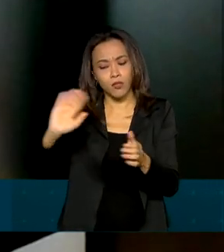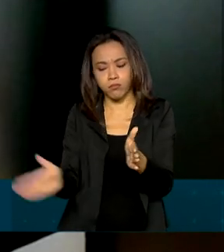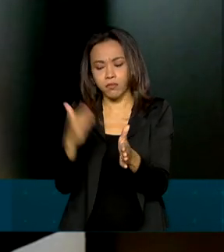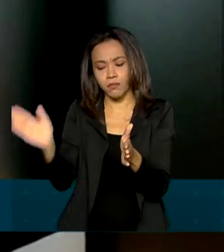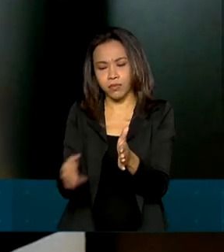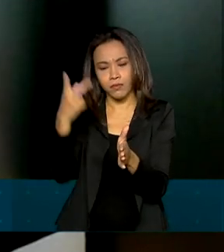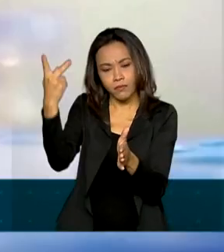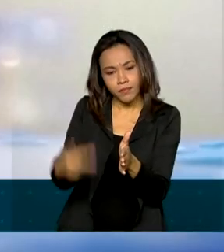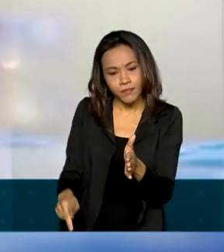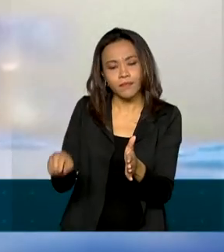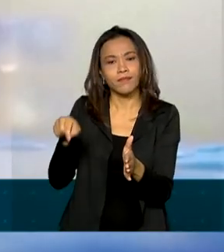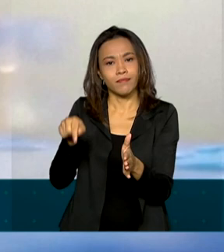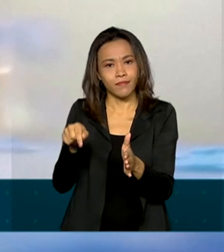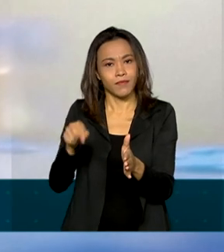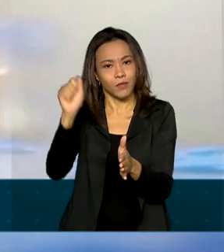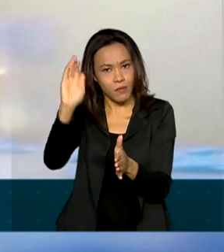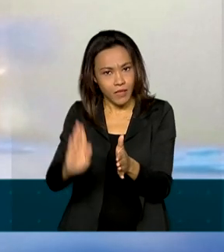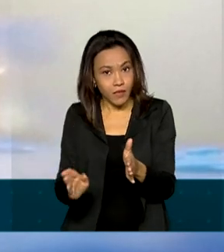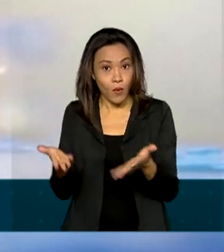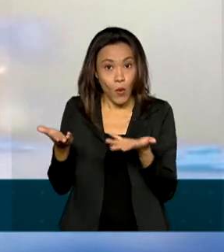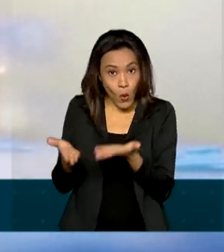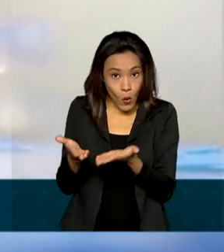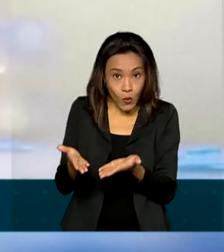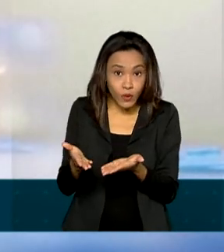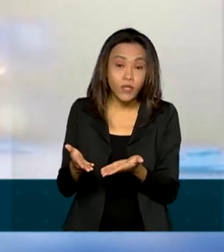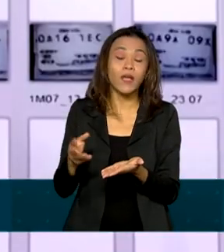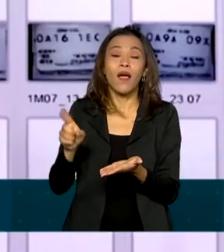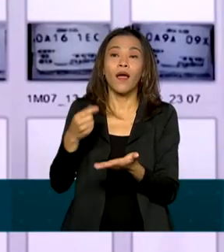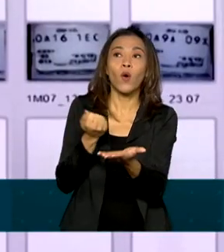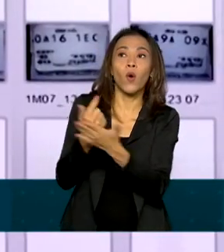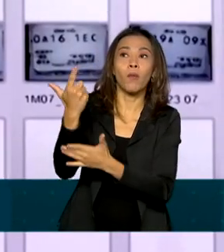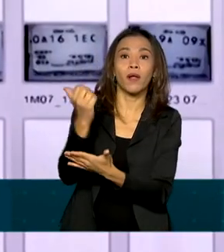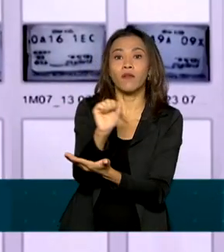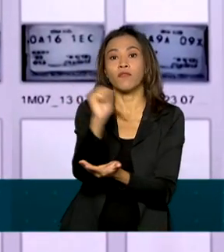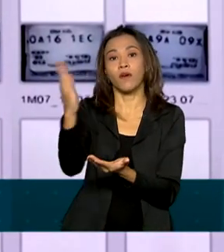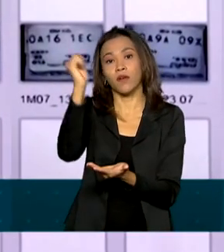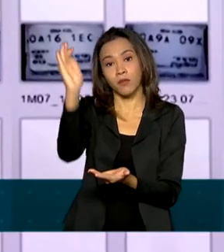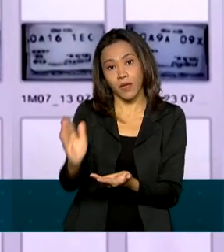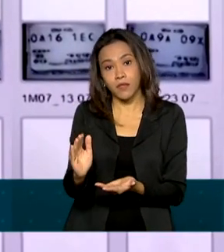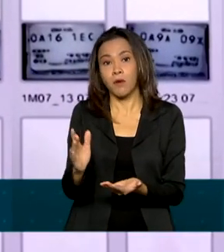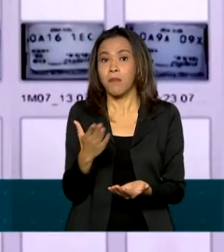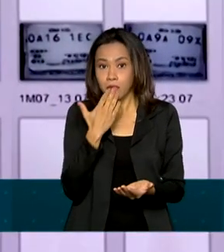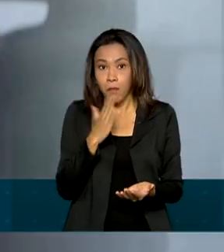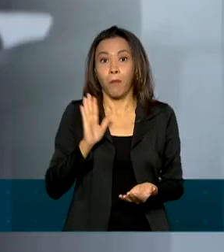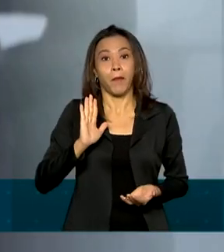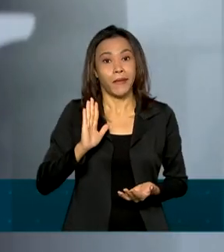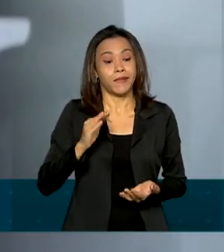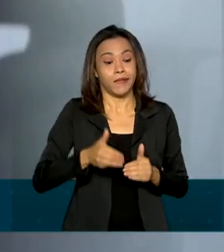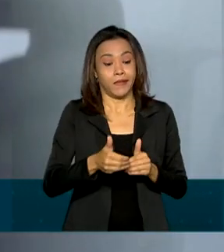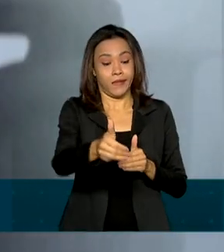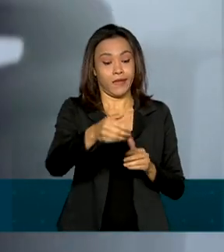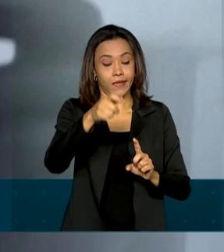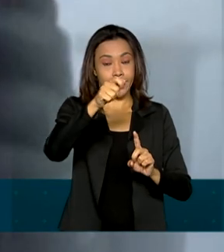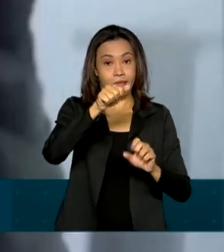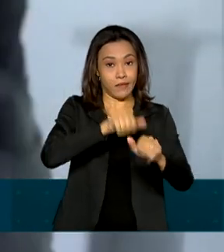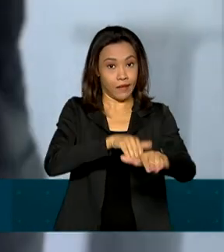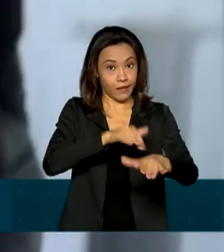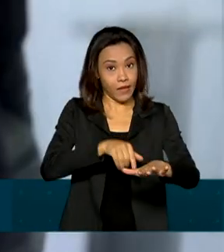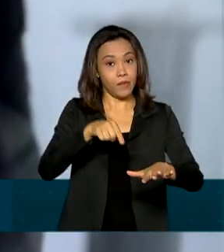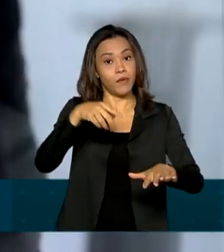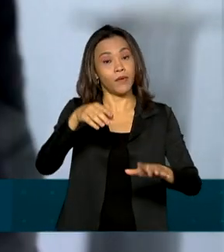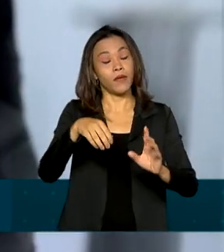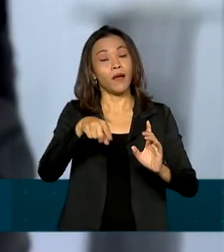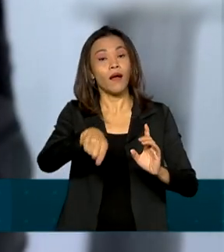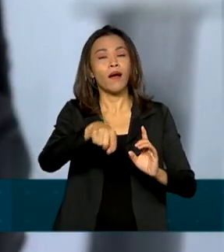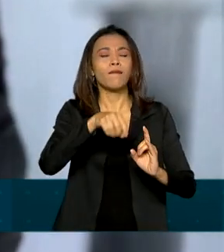ativo, o IFA. Hoje a substância é importada, mas a promessa é que em setembro a Fiocruz produza imunizantes